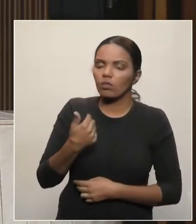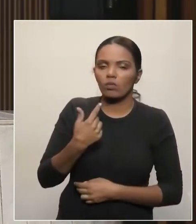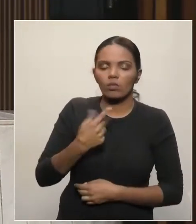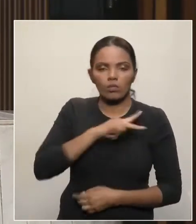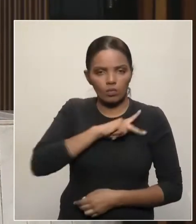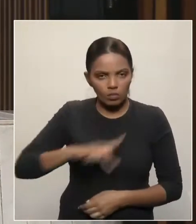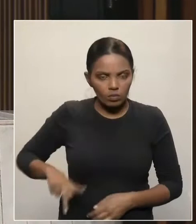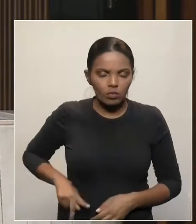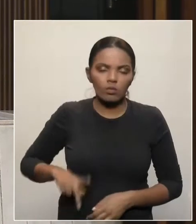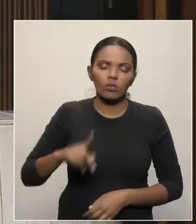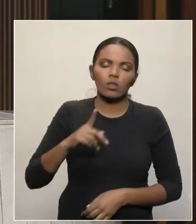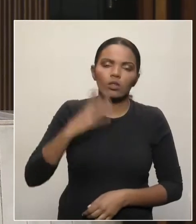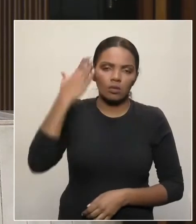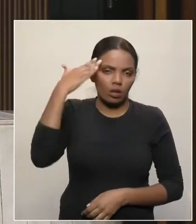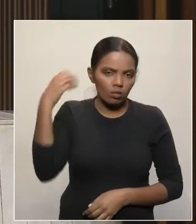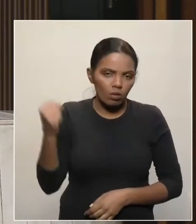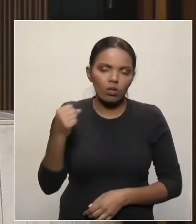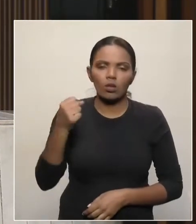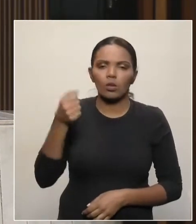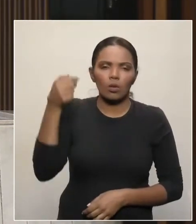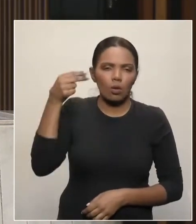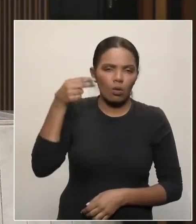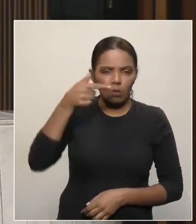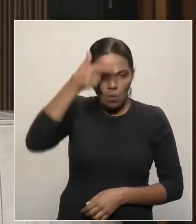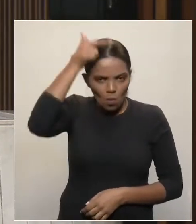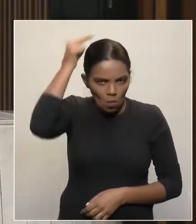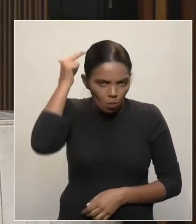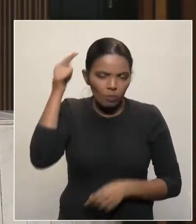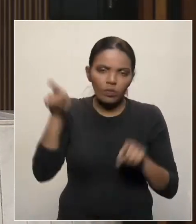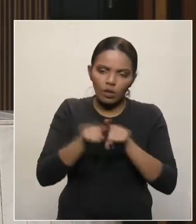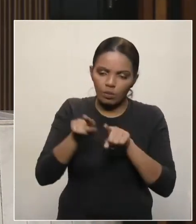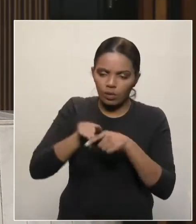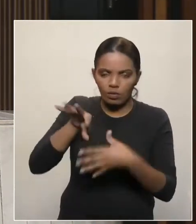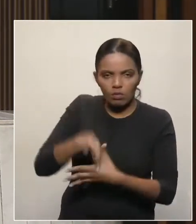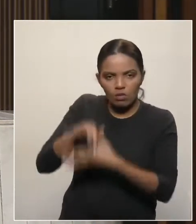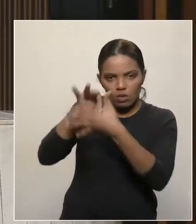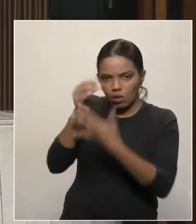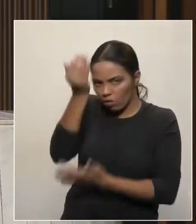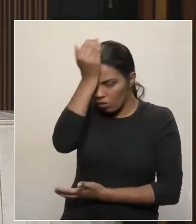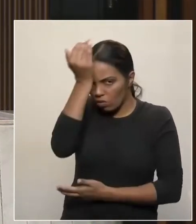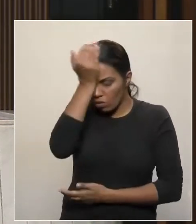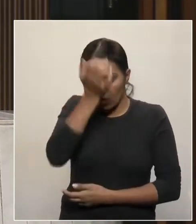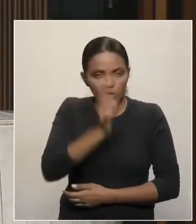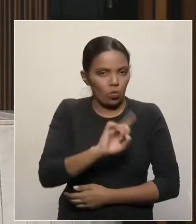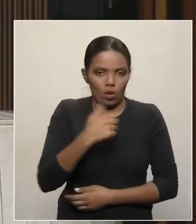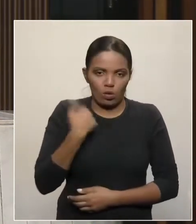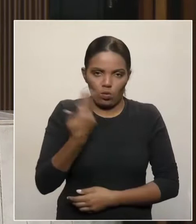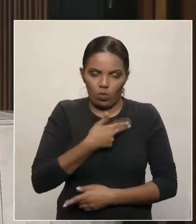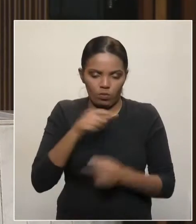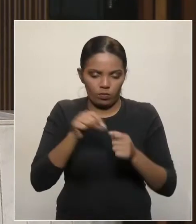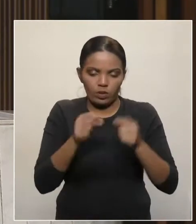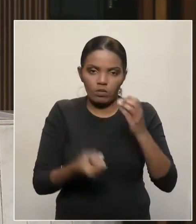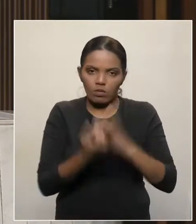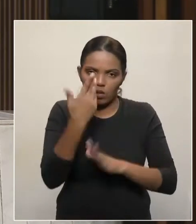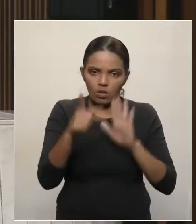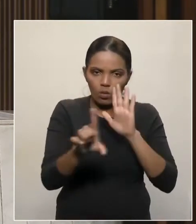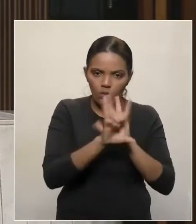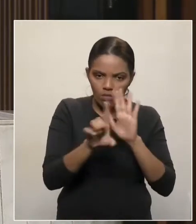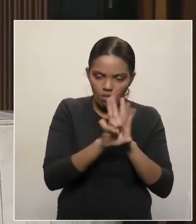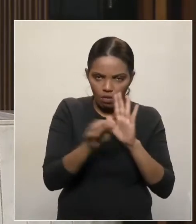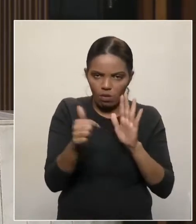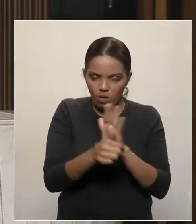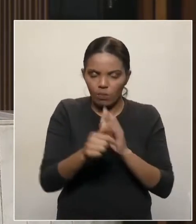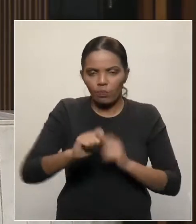deputado Romanelli e líder Hussein, como não é de competência do deputado promover algumas medidas e propor leis que mexam